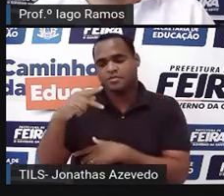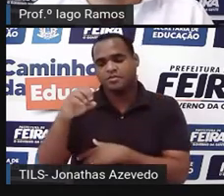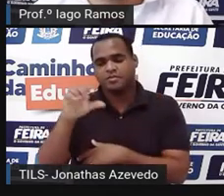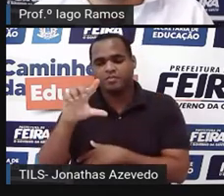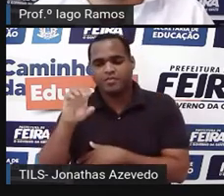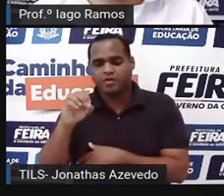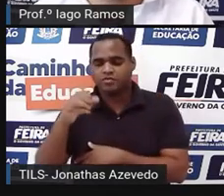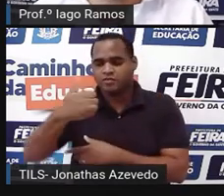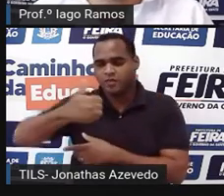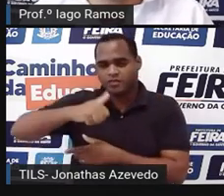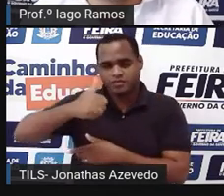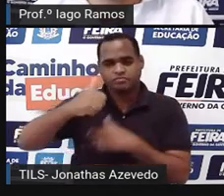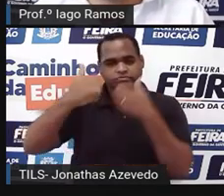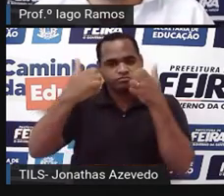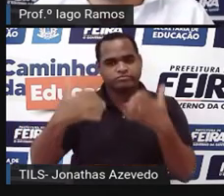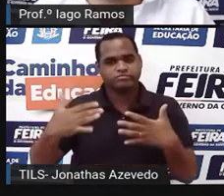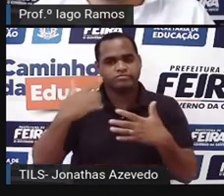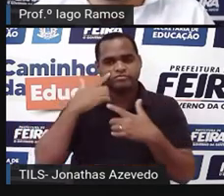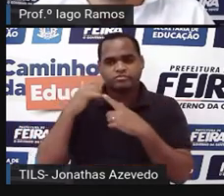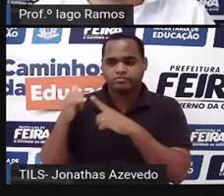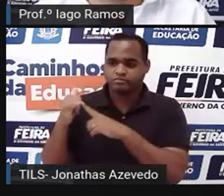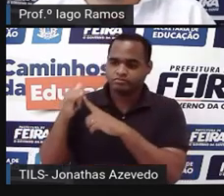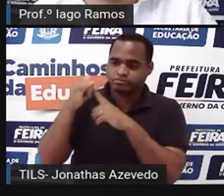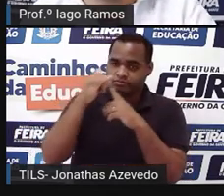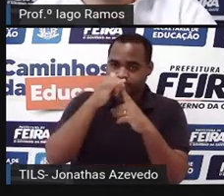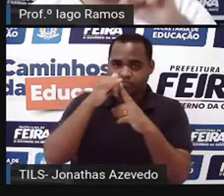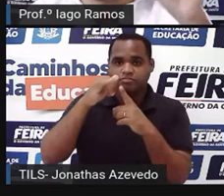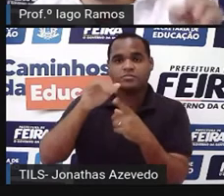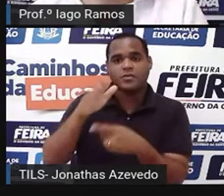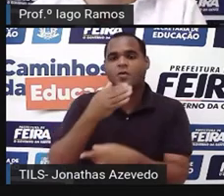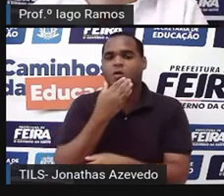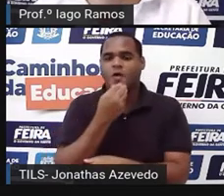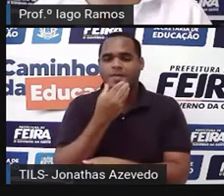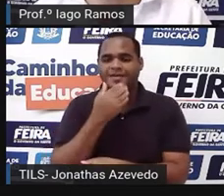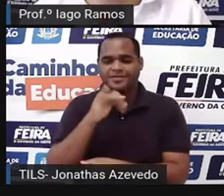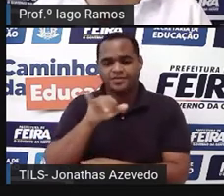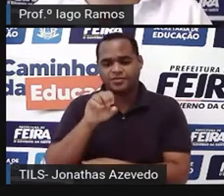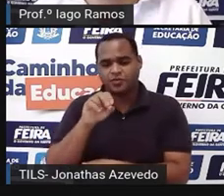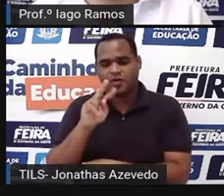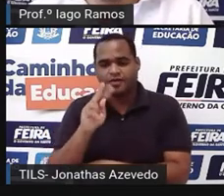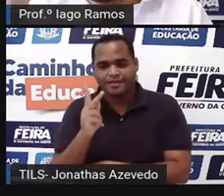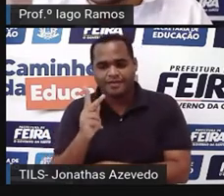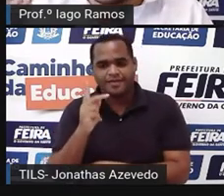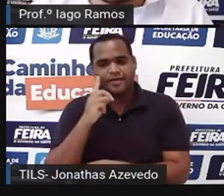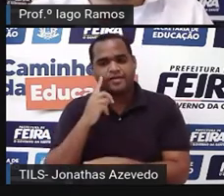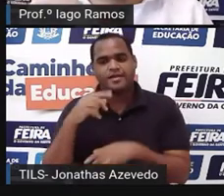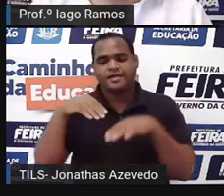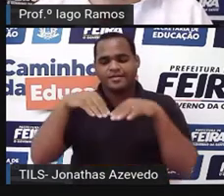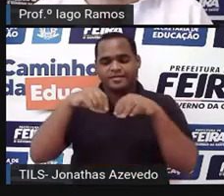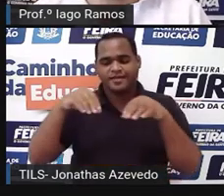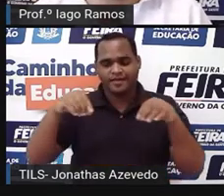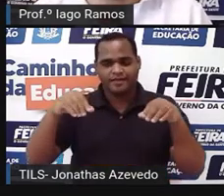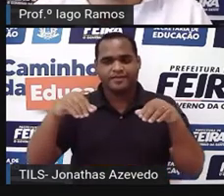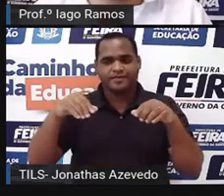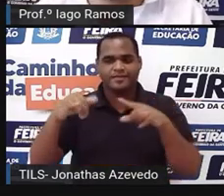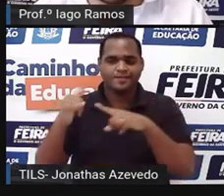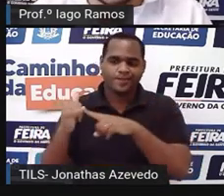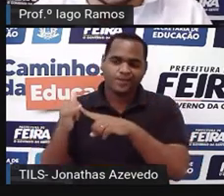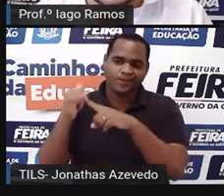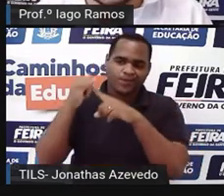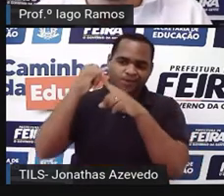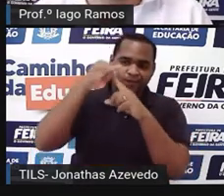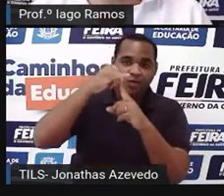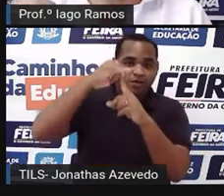que enviou o astronauta John Glenn a orbitar a Terra, porque ela, né, a Katherine